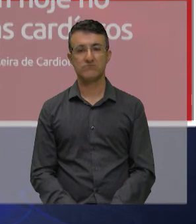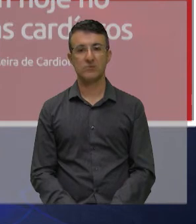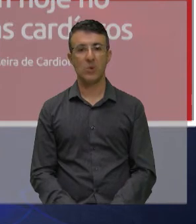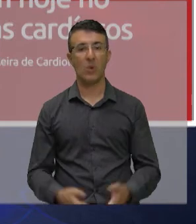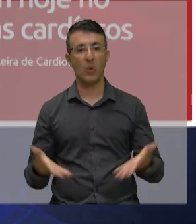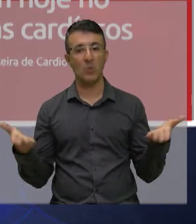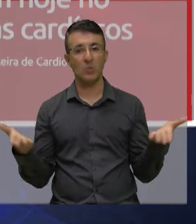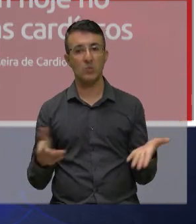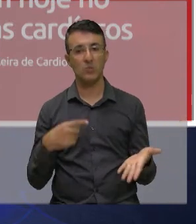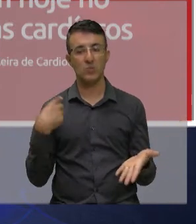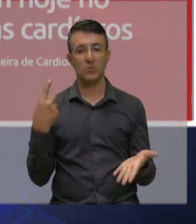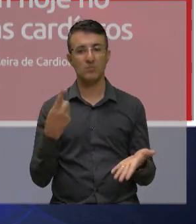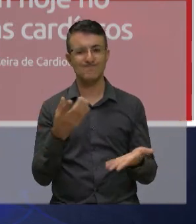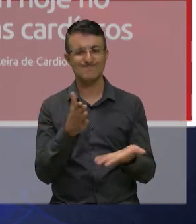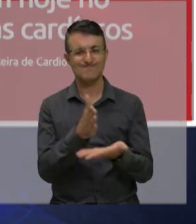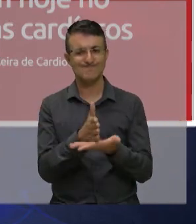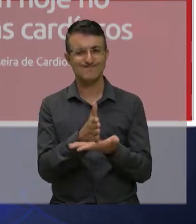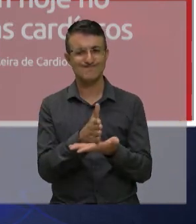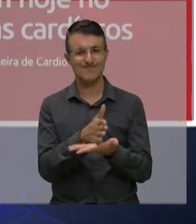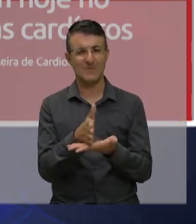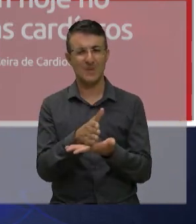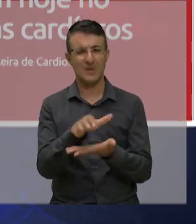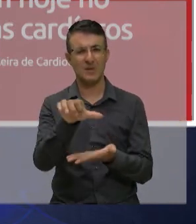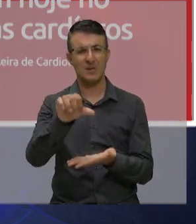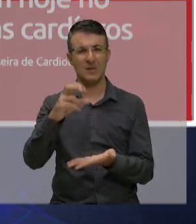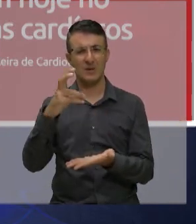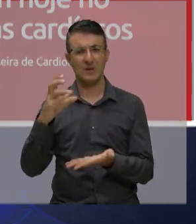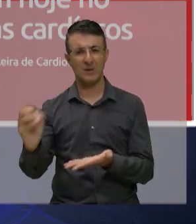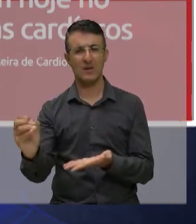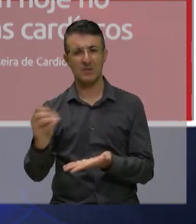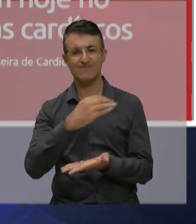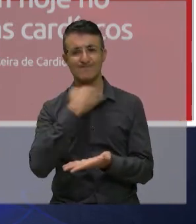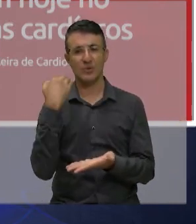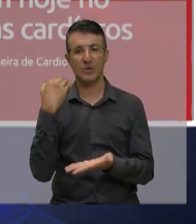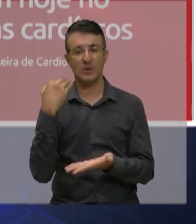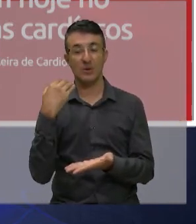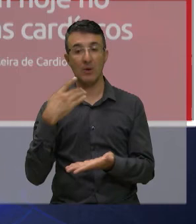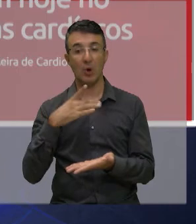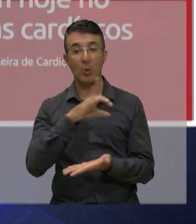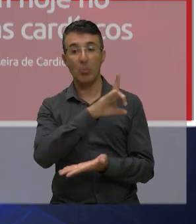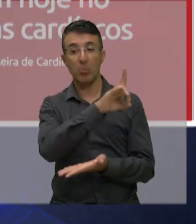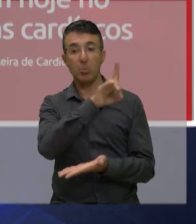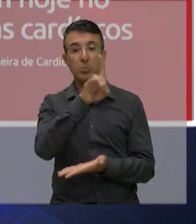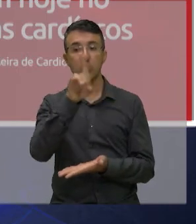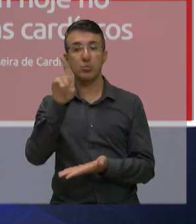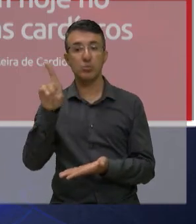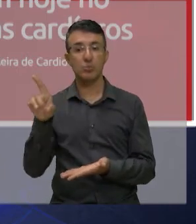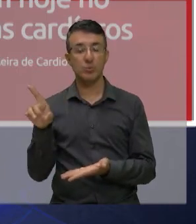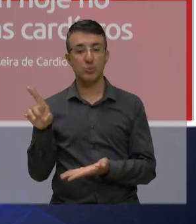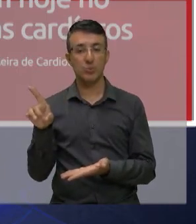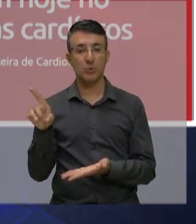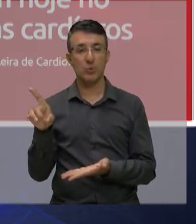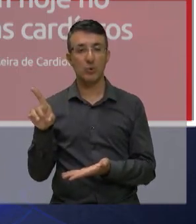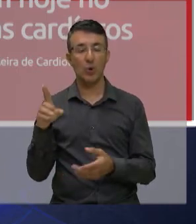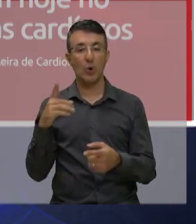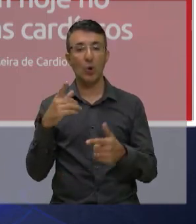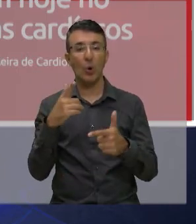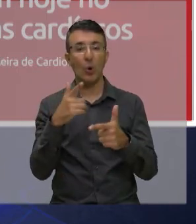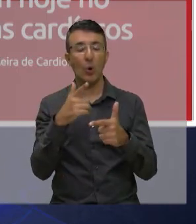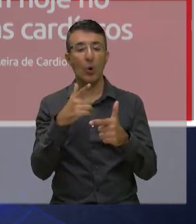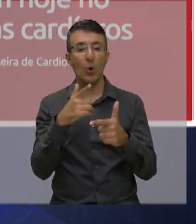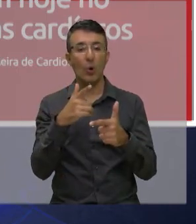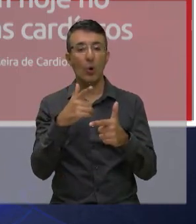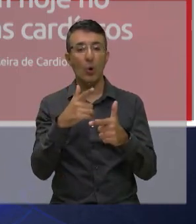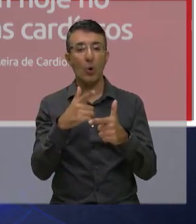nós temos em média 950 mortes por dia de doenças cardiovasculares e o